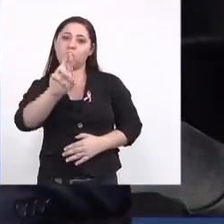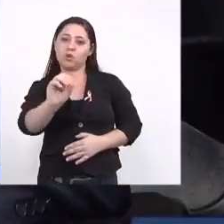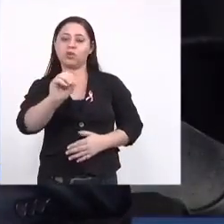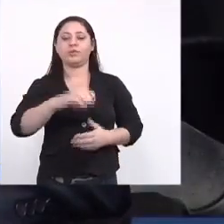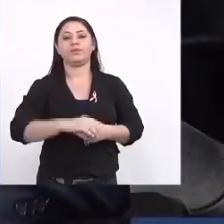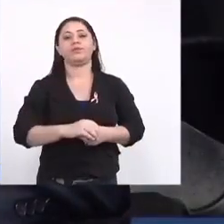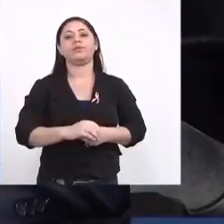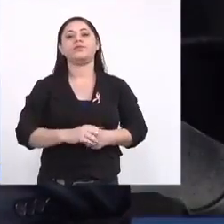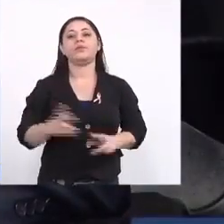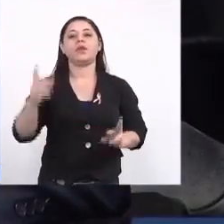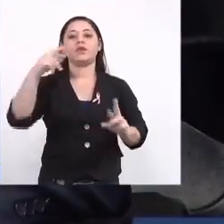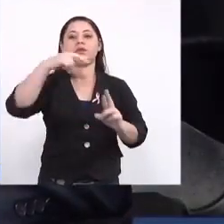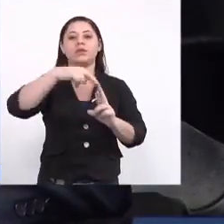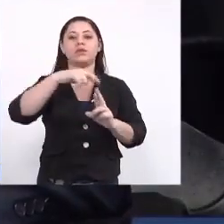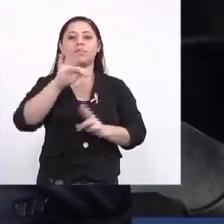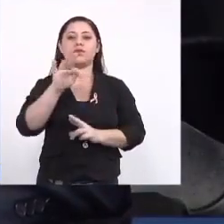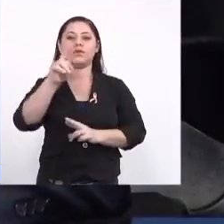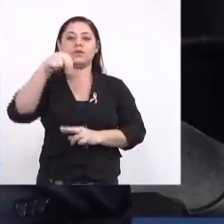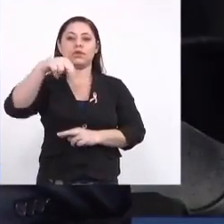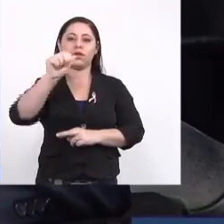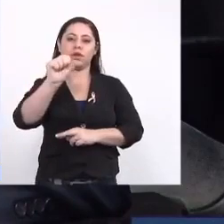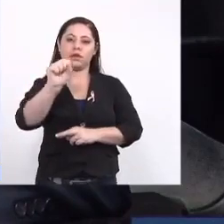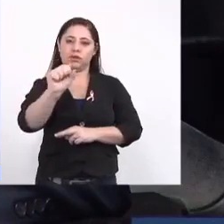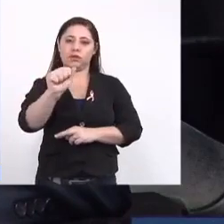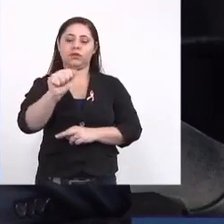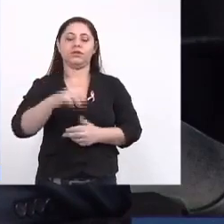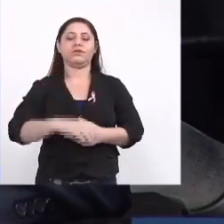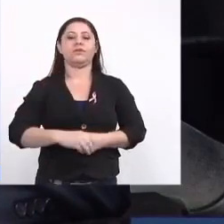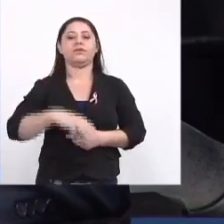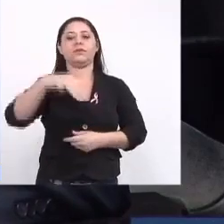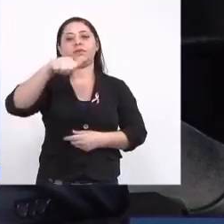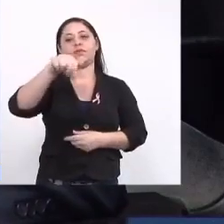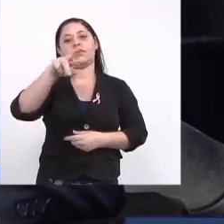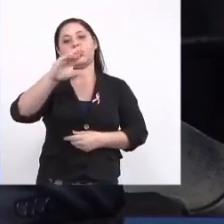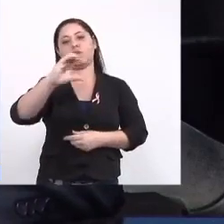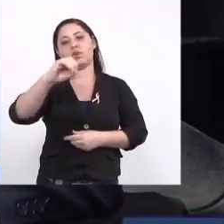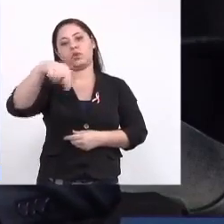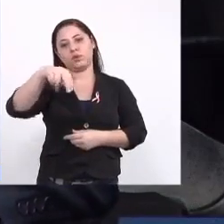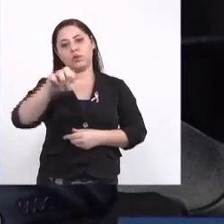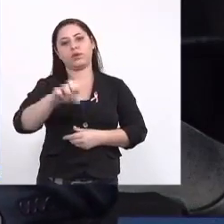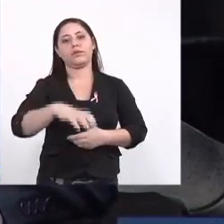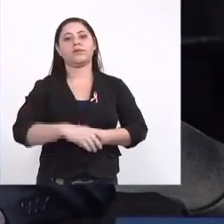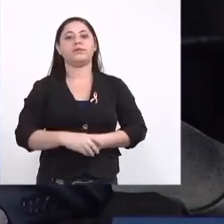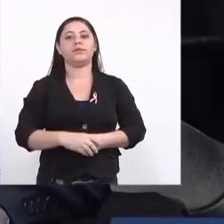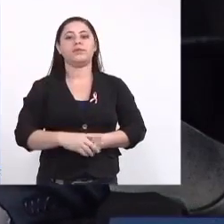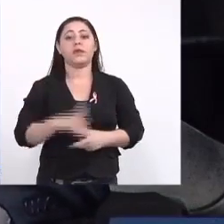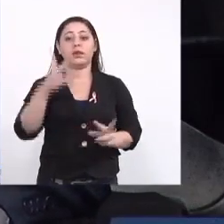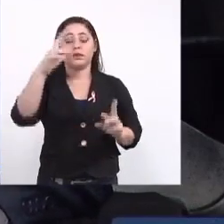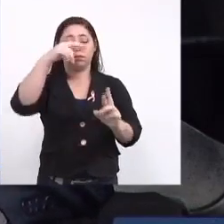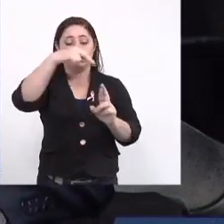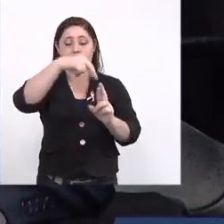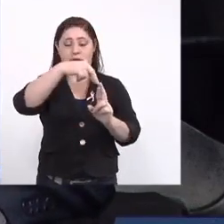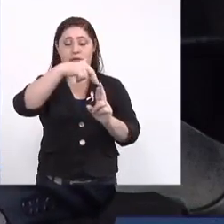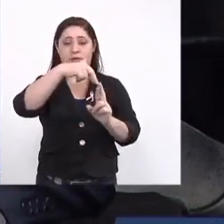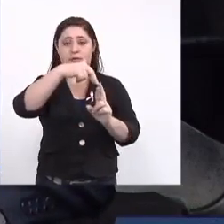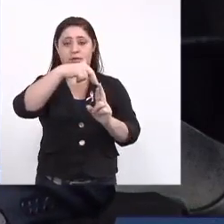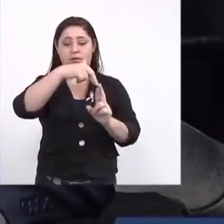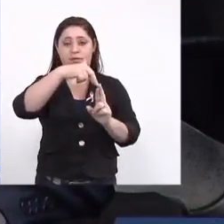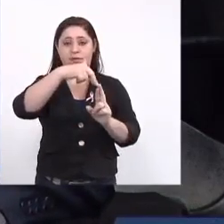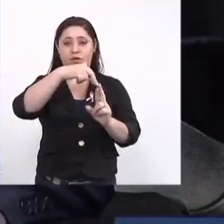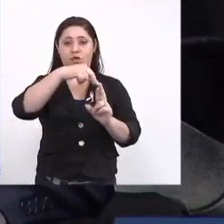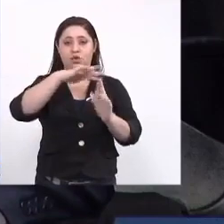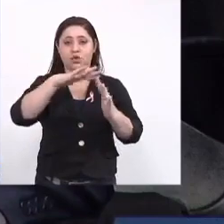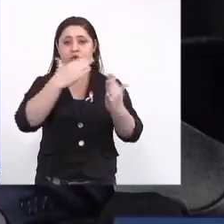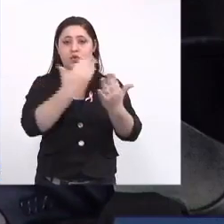representando a Funasa, Marconi Bezerra de Melo, representando a